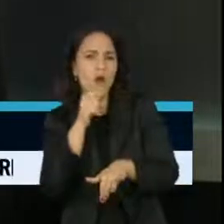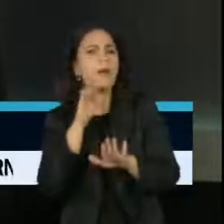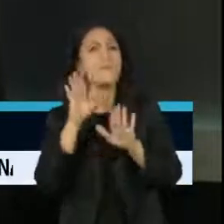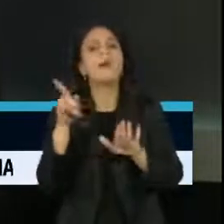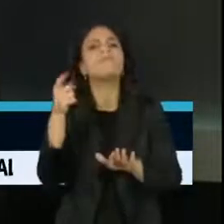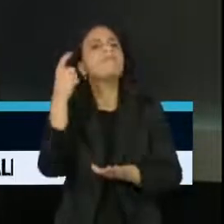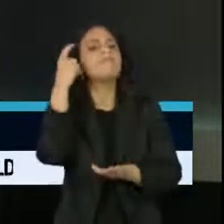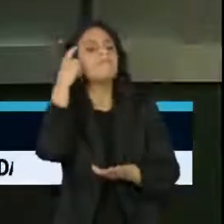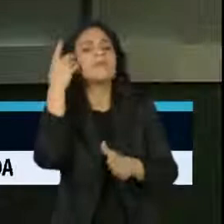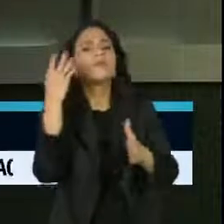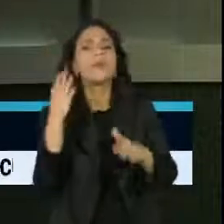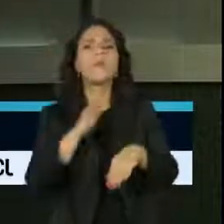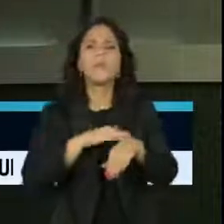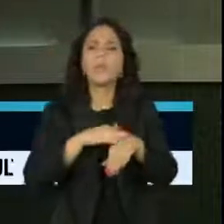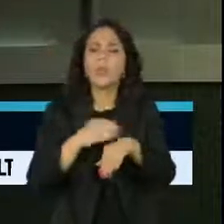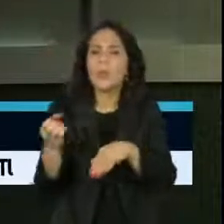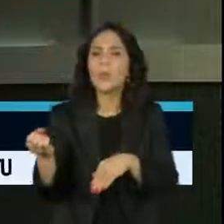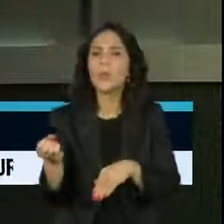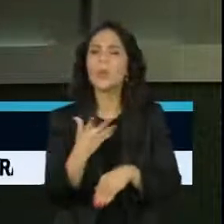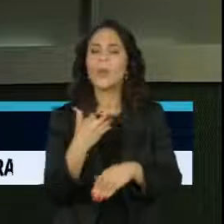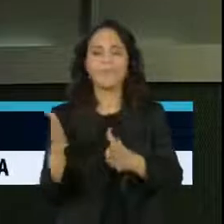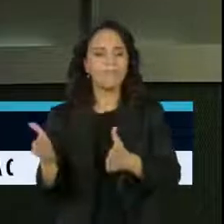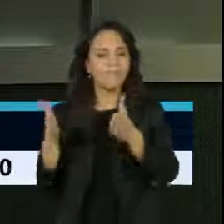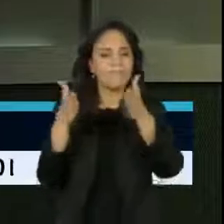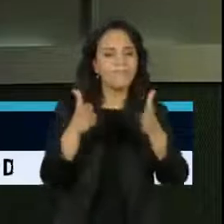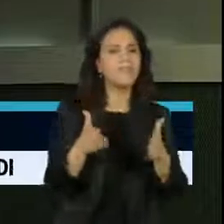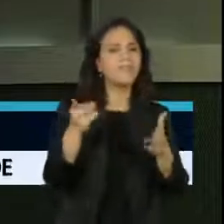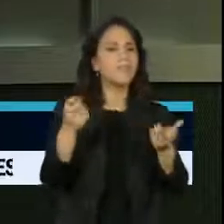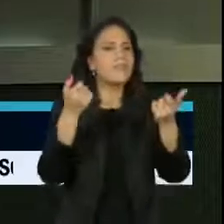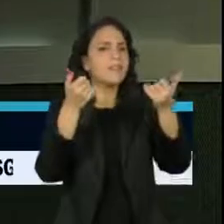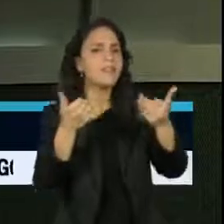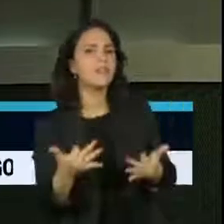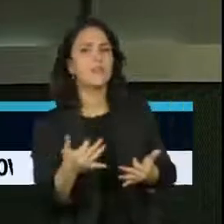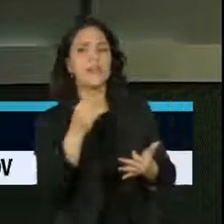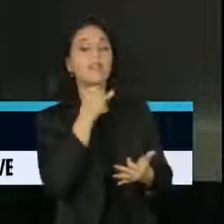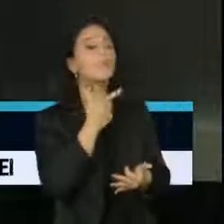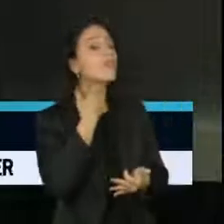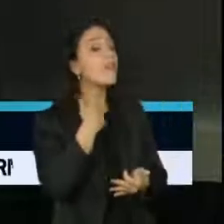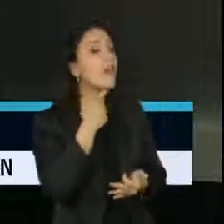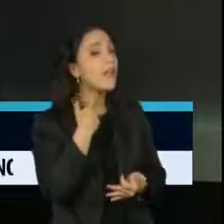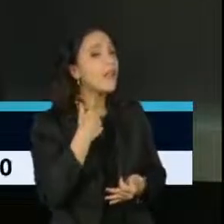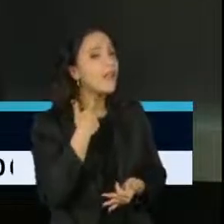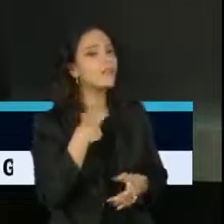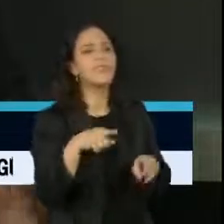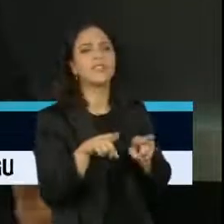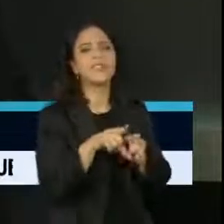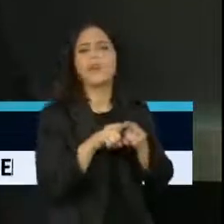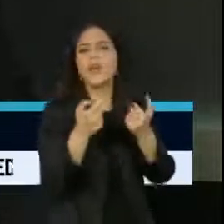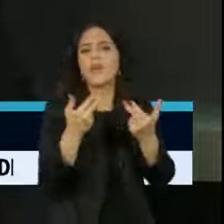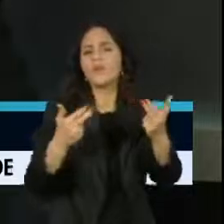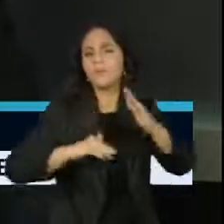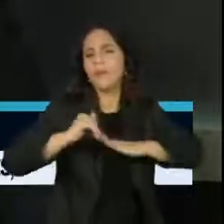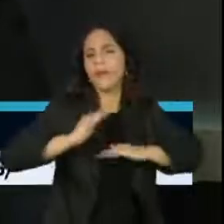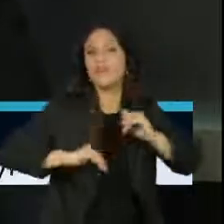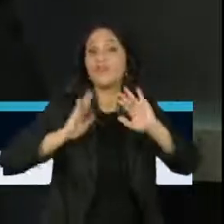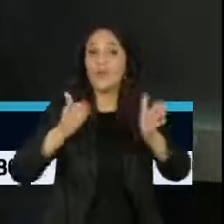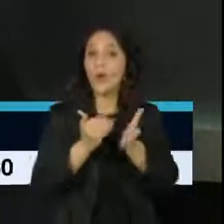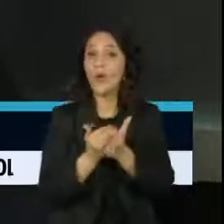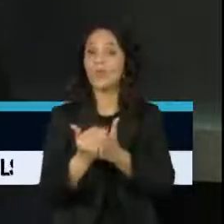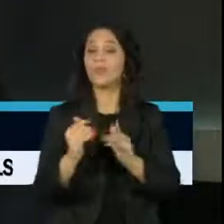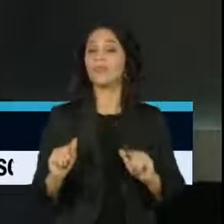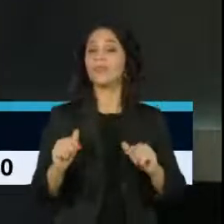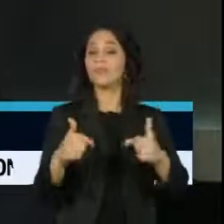momento? O você pode nos falar, seja em termos de desejo ou mesmo de questões práticas que já estejam